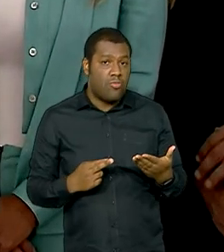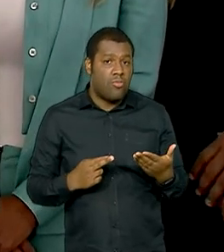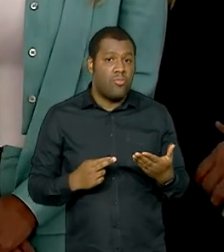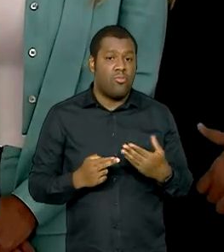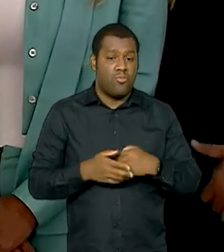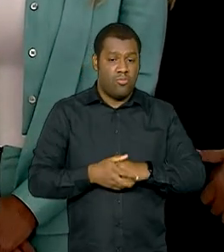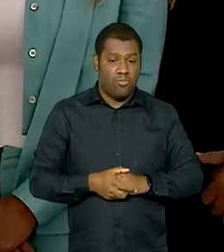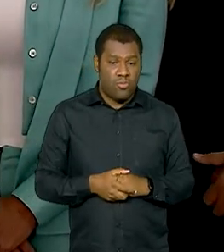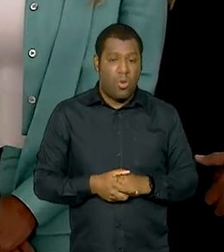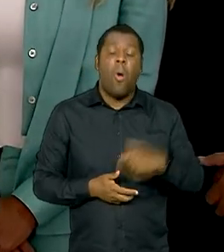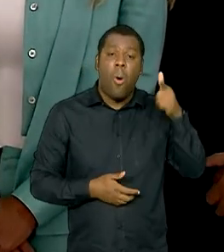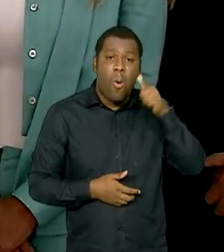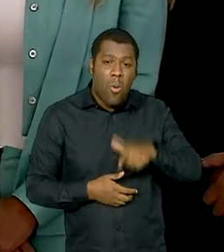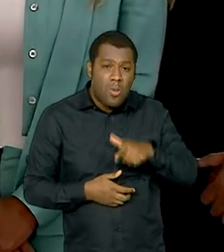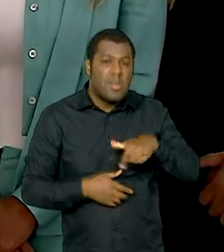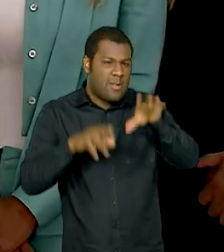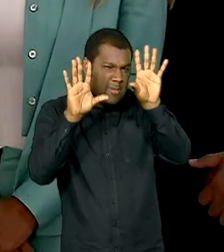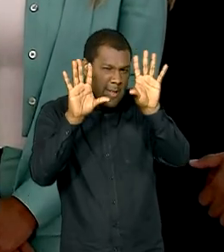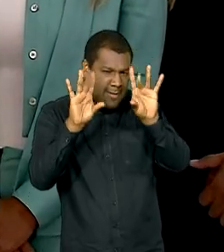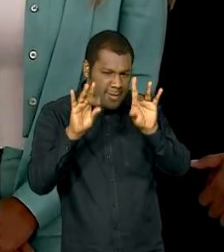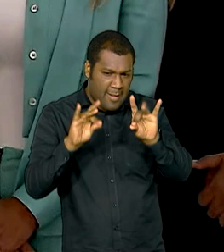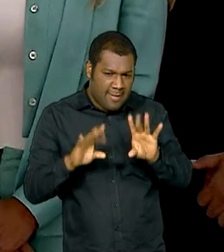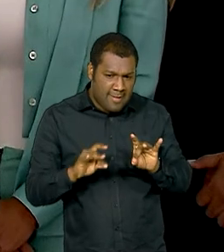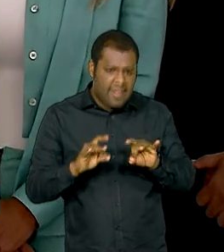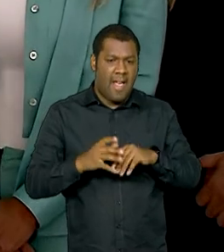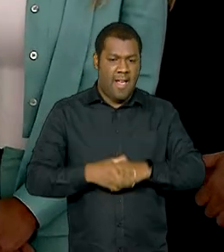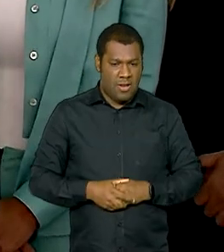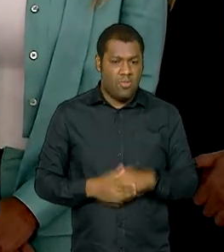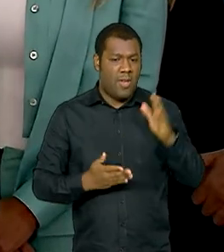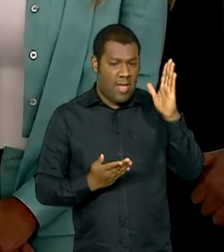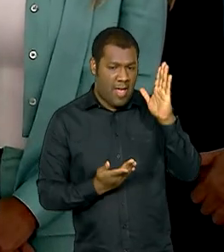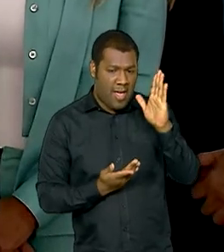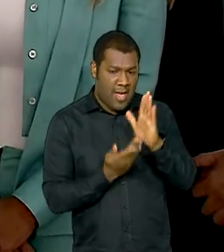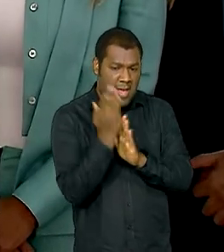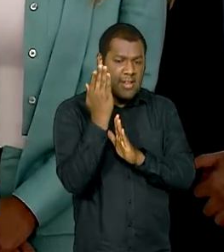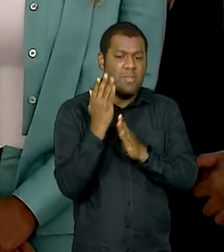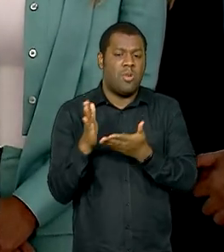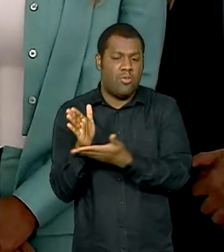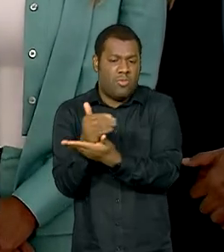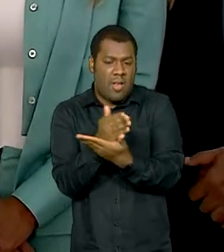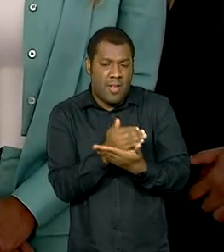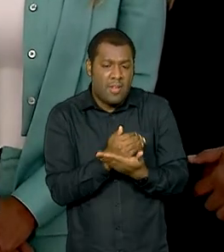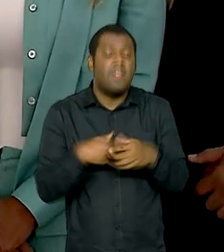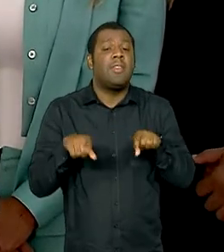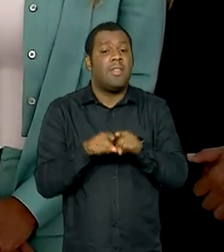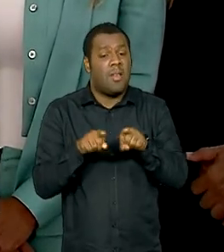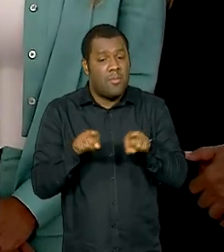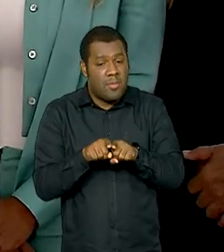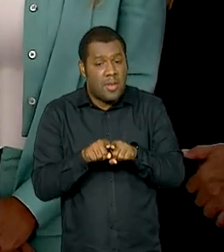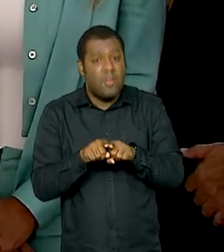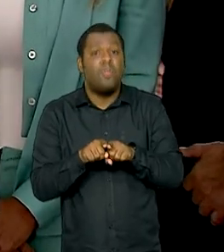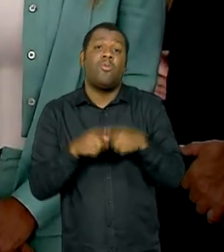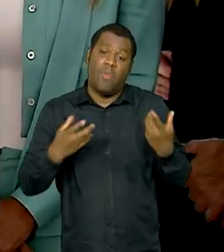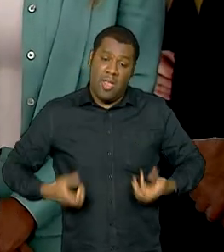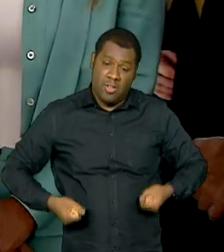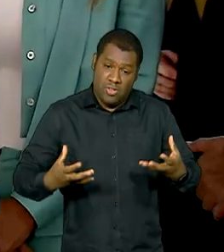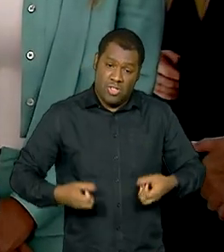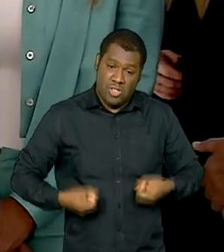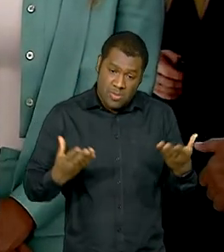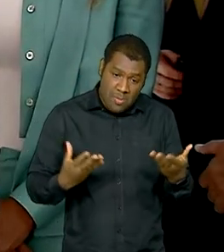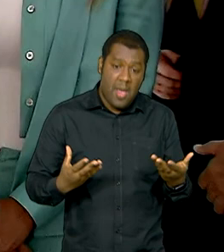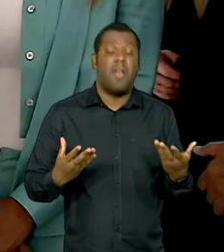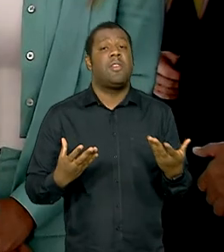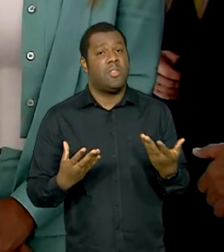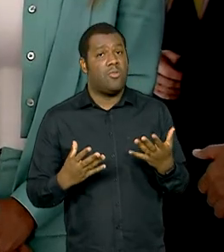um dado mais detalhado de um lado do crescimento da arrecadação, mas também do crescimento das despesas. Vocês